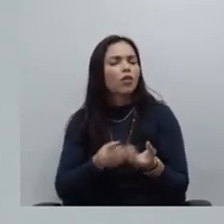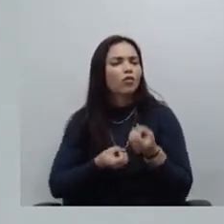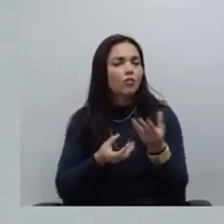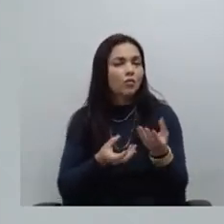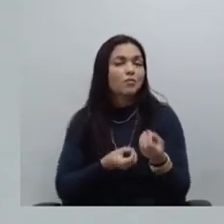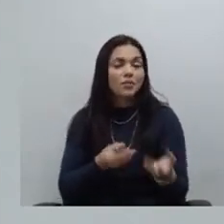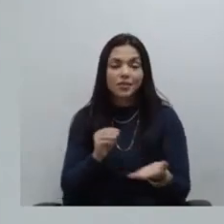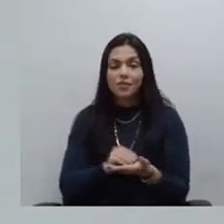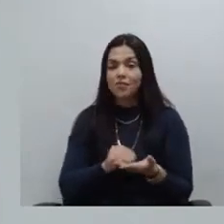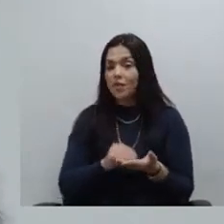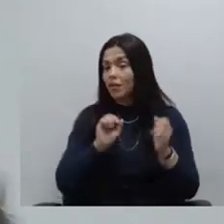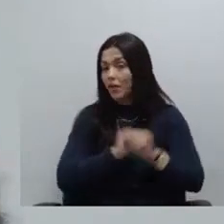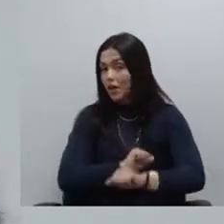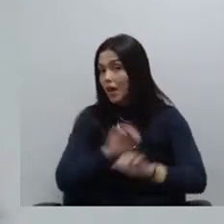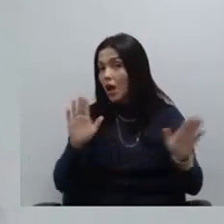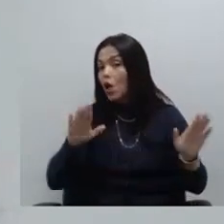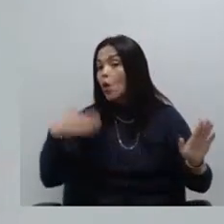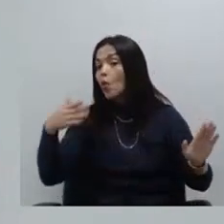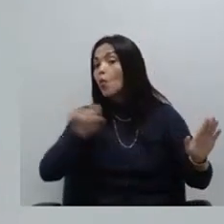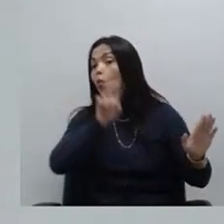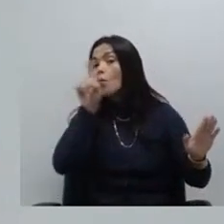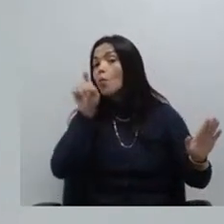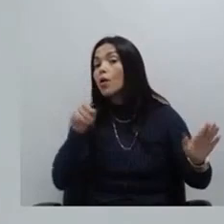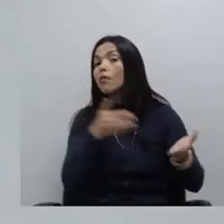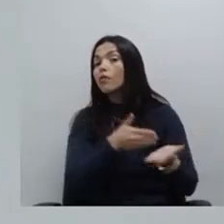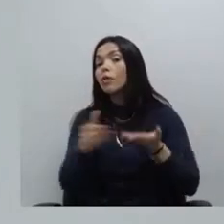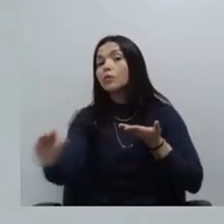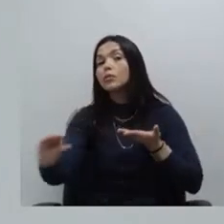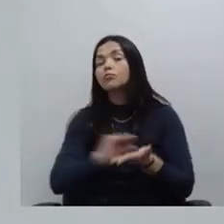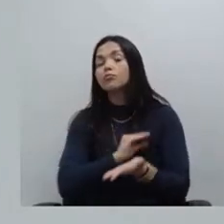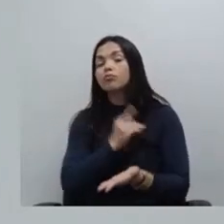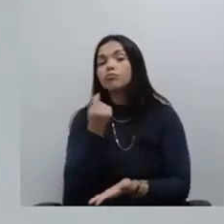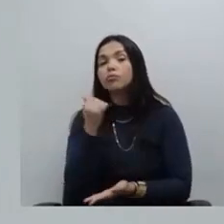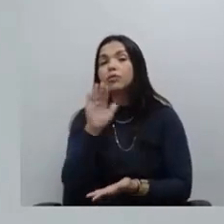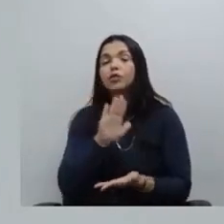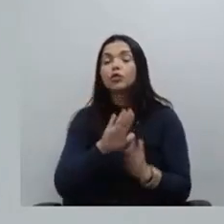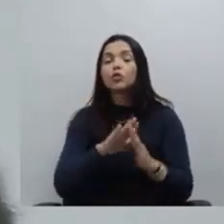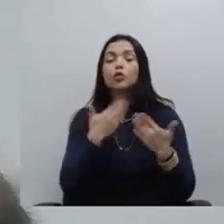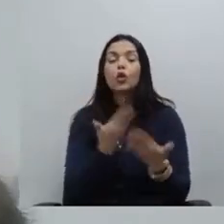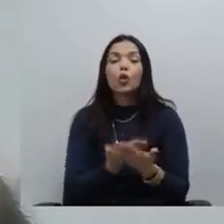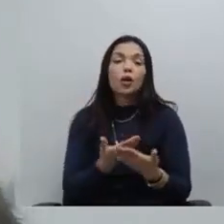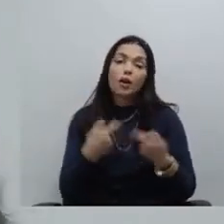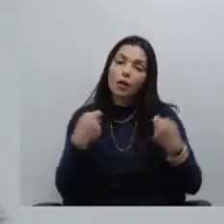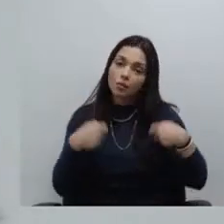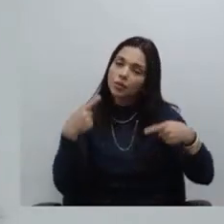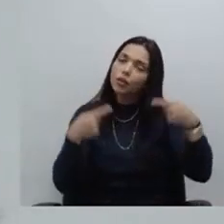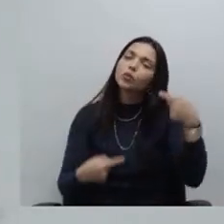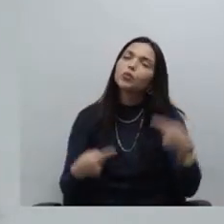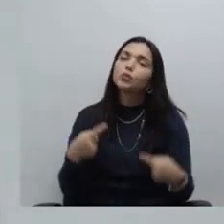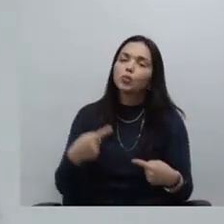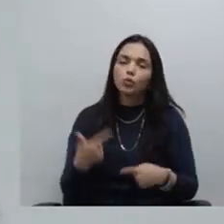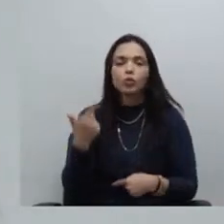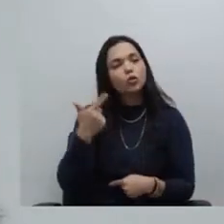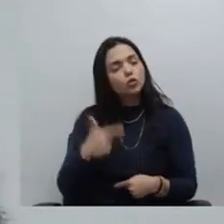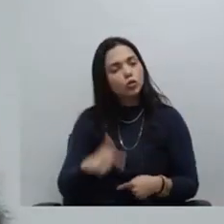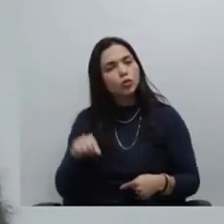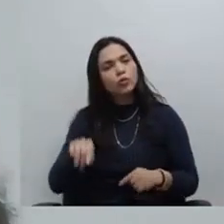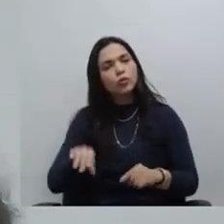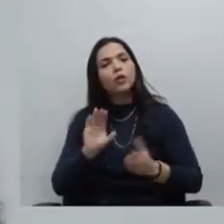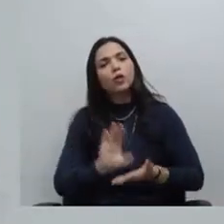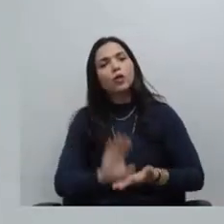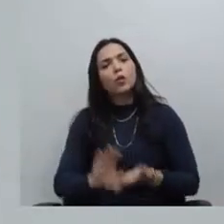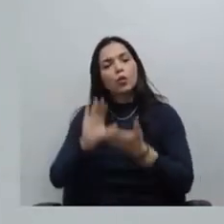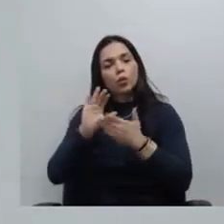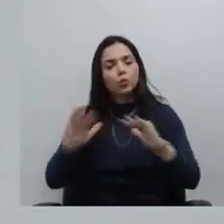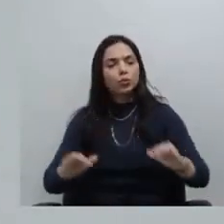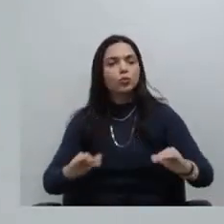quando e como será implementado esse auxílio creche nós podemos pensar inclusive em fazer essa discussão de novo aqui no conselho superior se não seria o caso